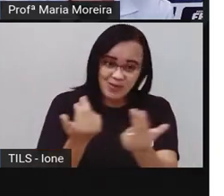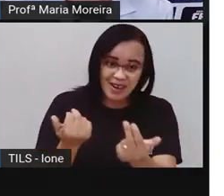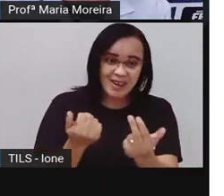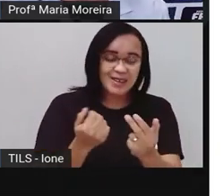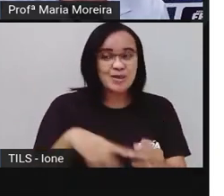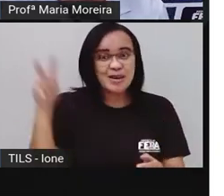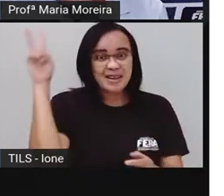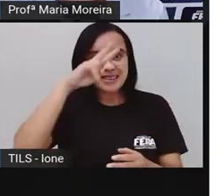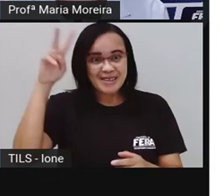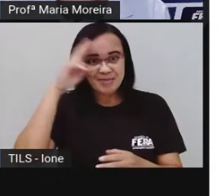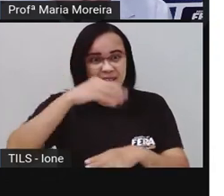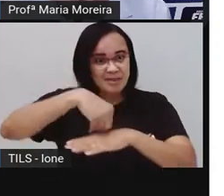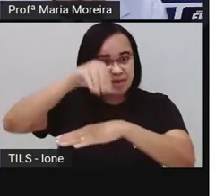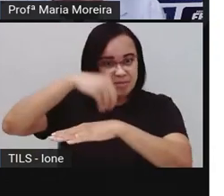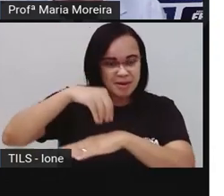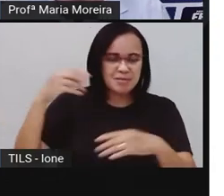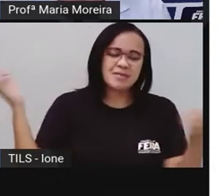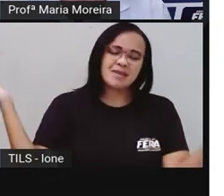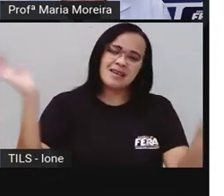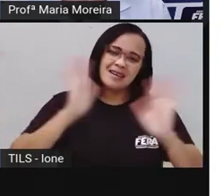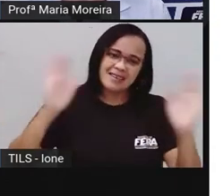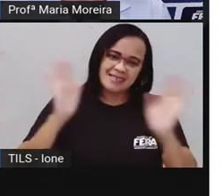vocês. E até a nossa próxima aula.